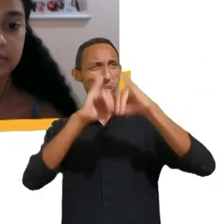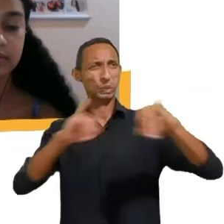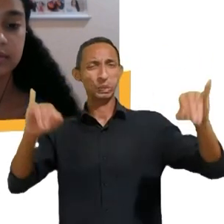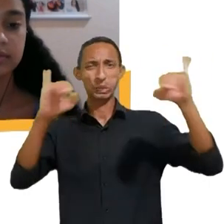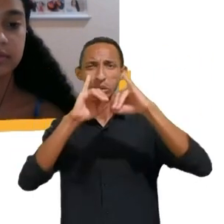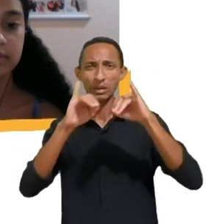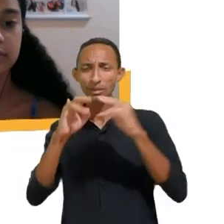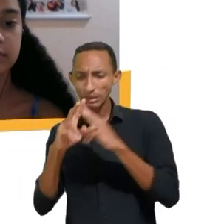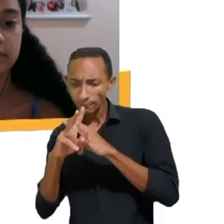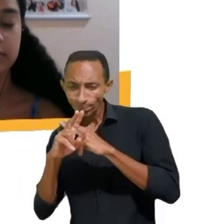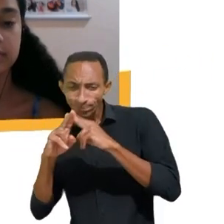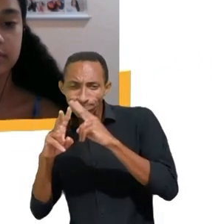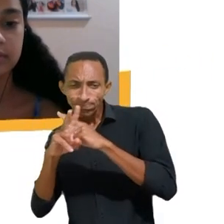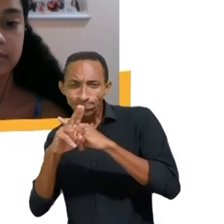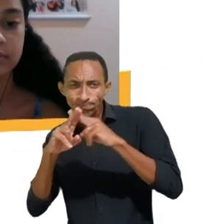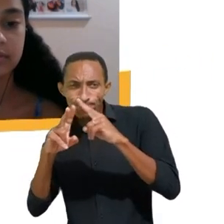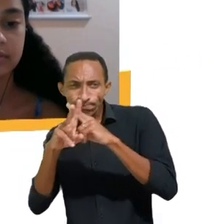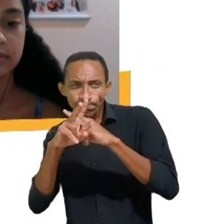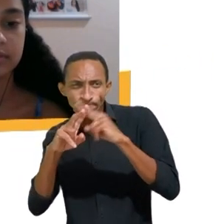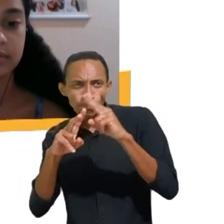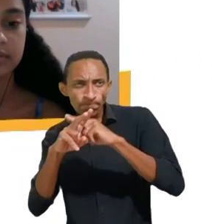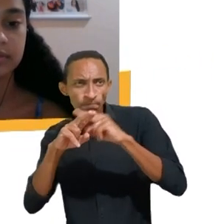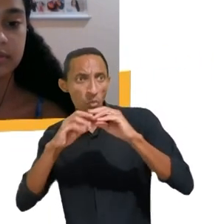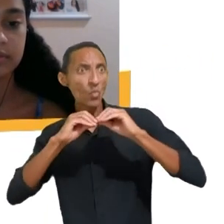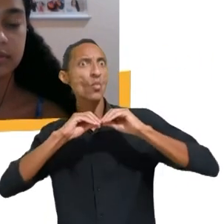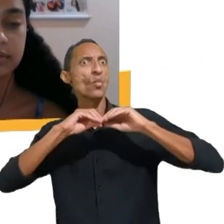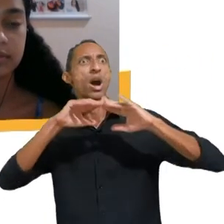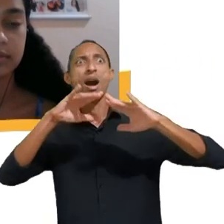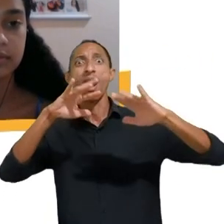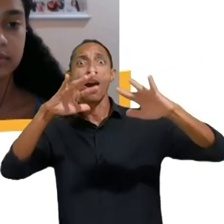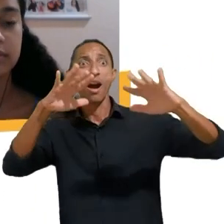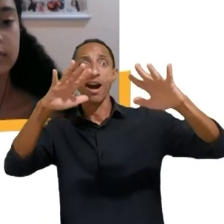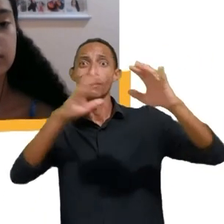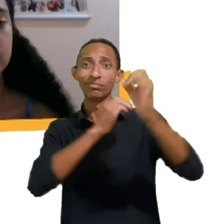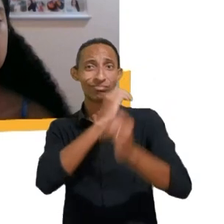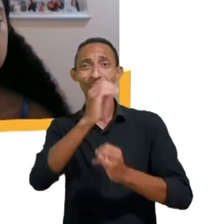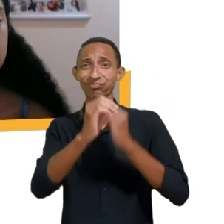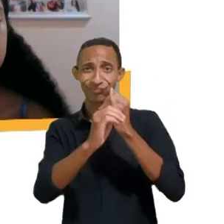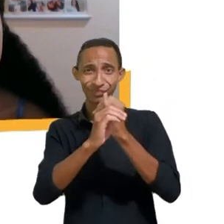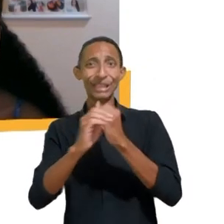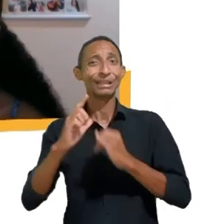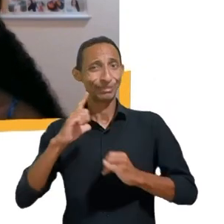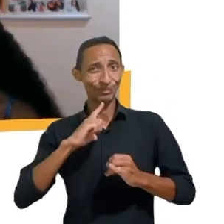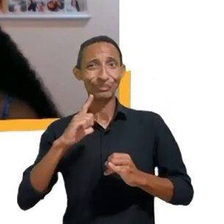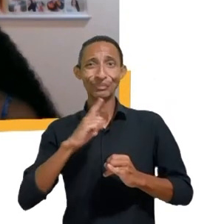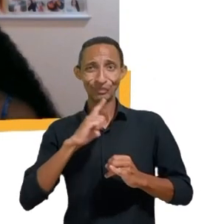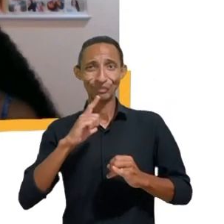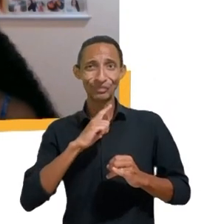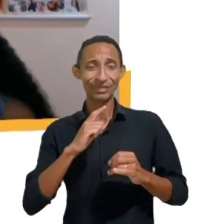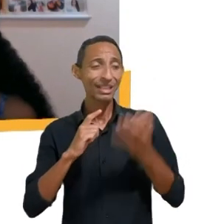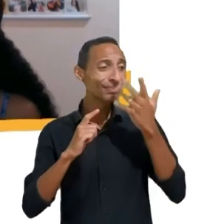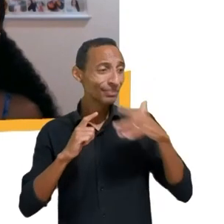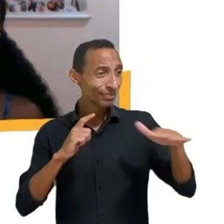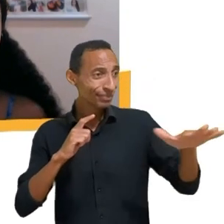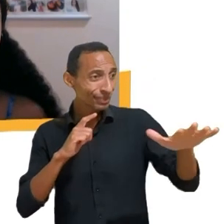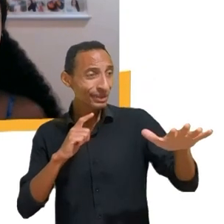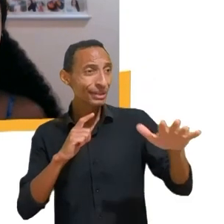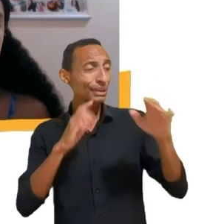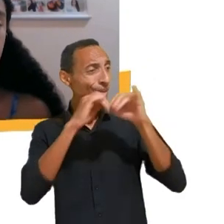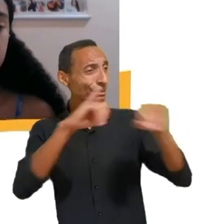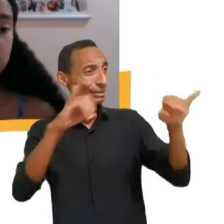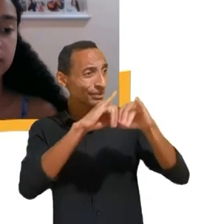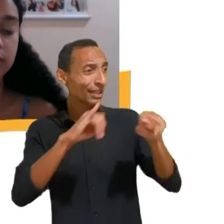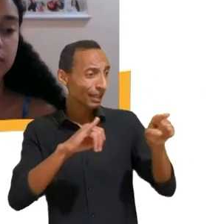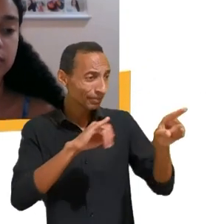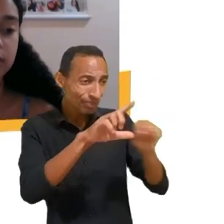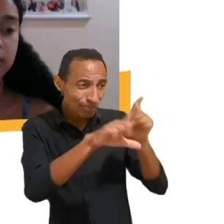lateral e aí a gente e esse processo de exploração comercial infantil que é feito pelo uso dos dados das crianças mas por